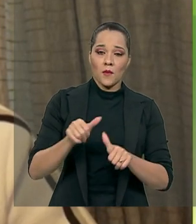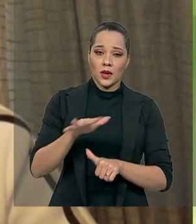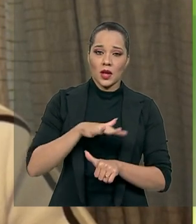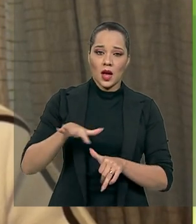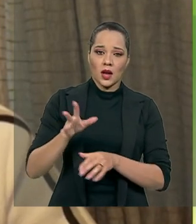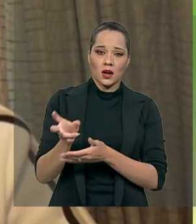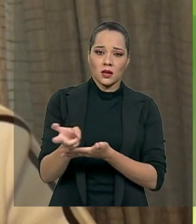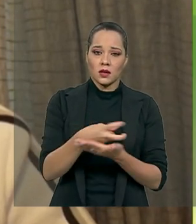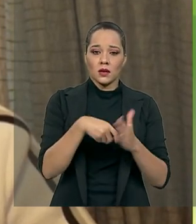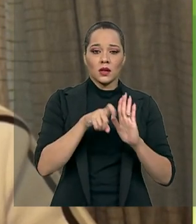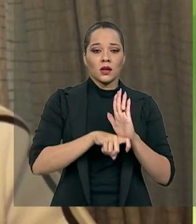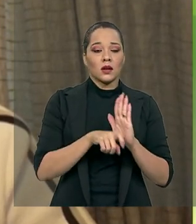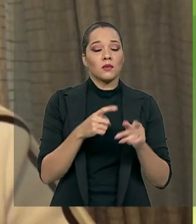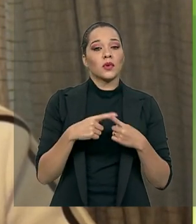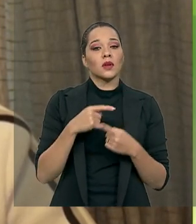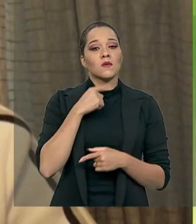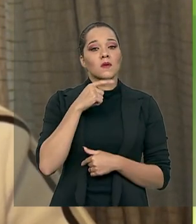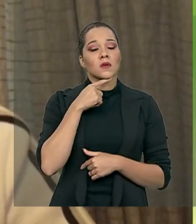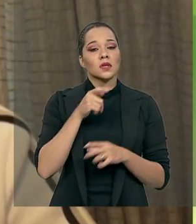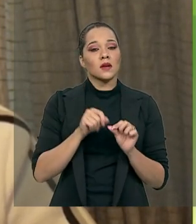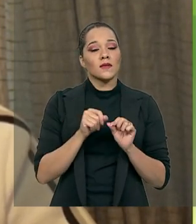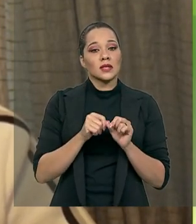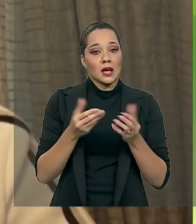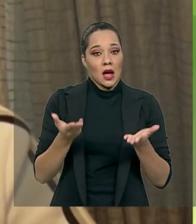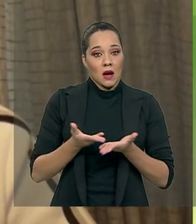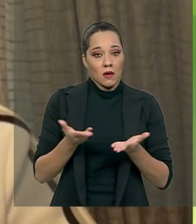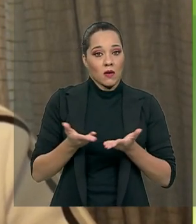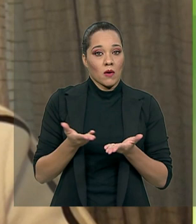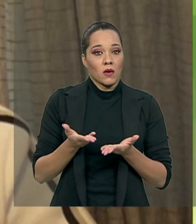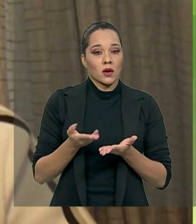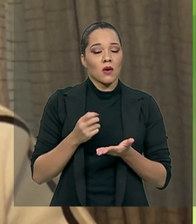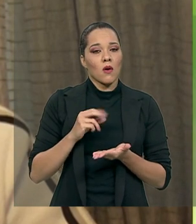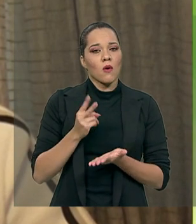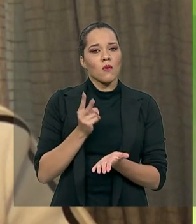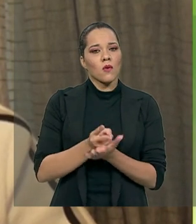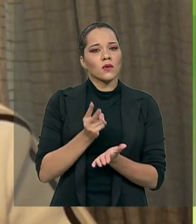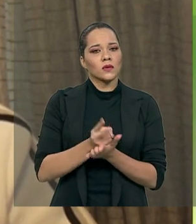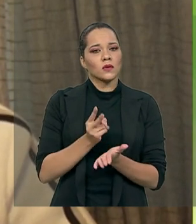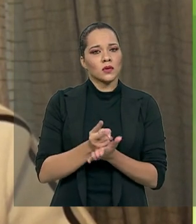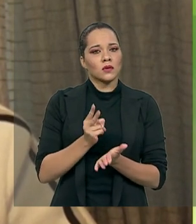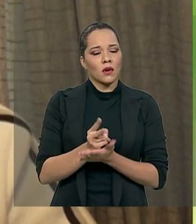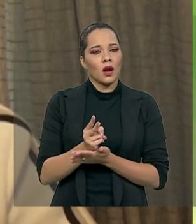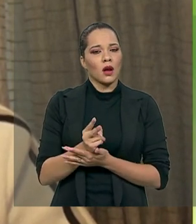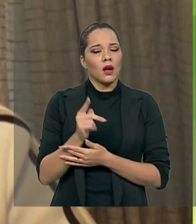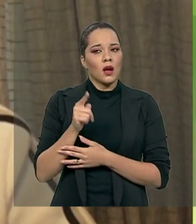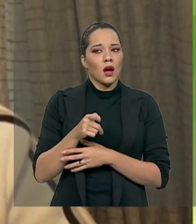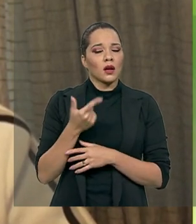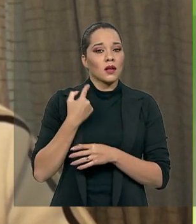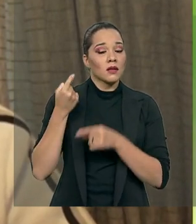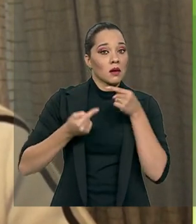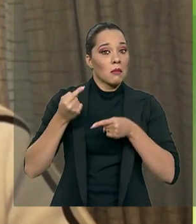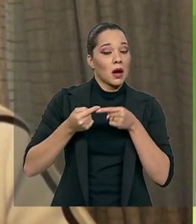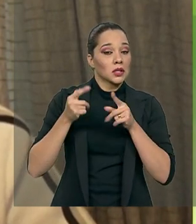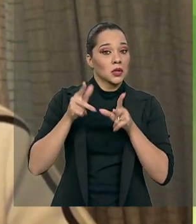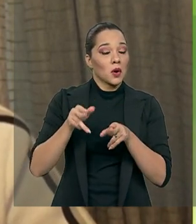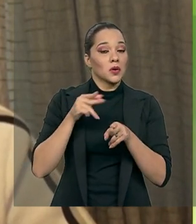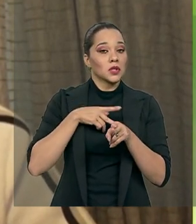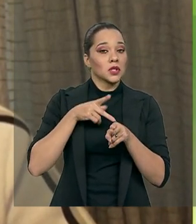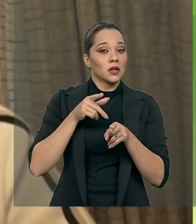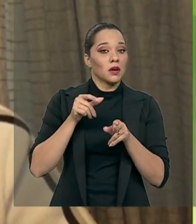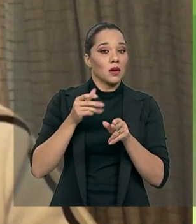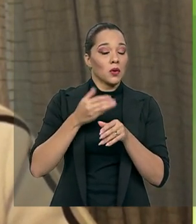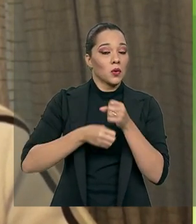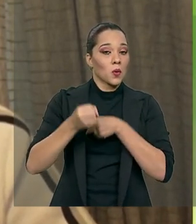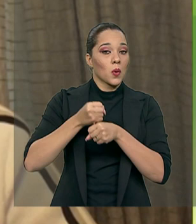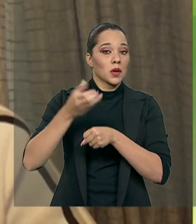a gente não consegue fazer nesse momento ou manter aquele amplo debate que a gente vinha fazendo